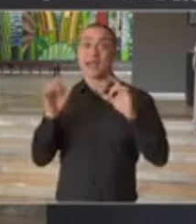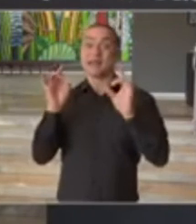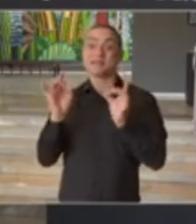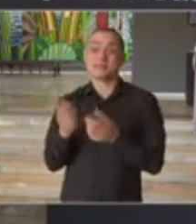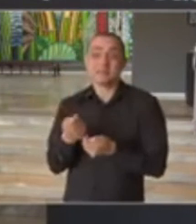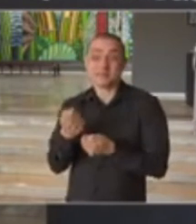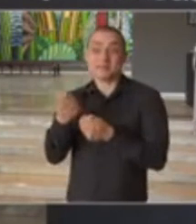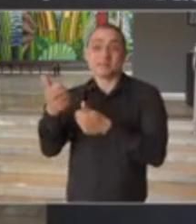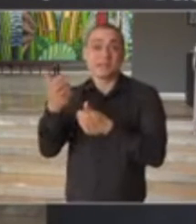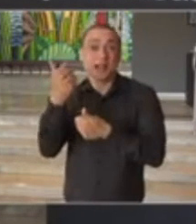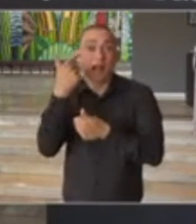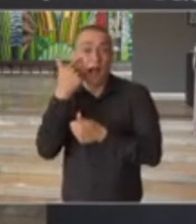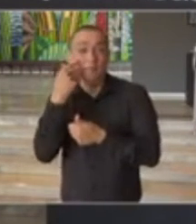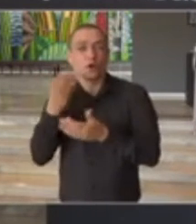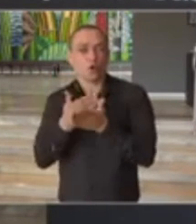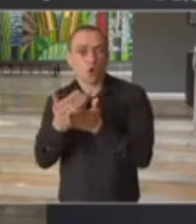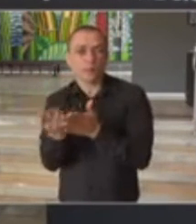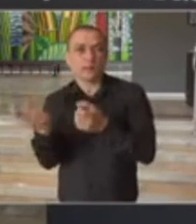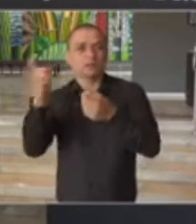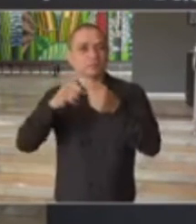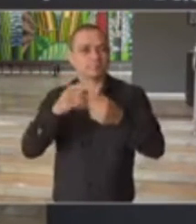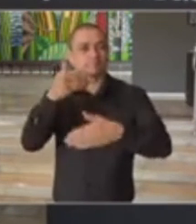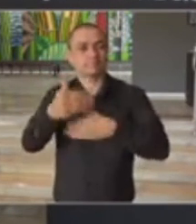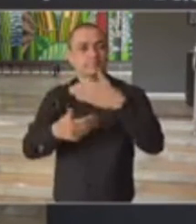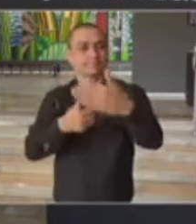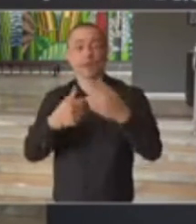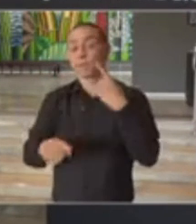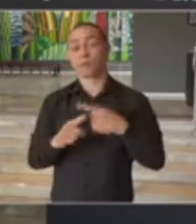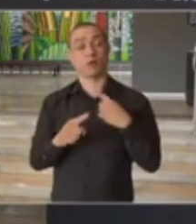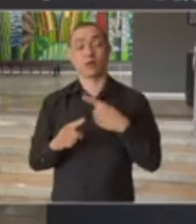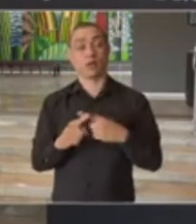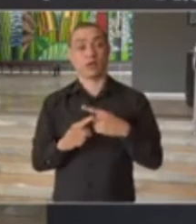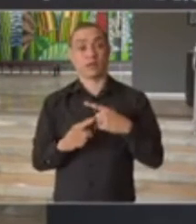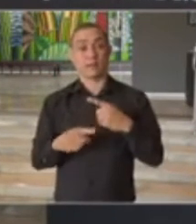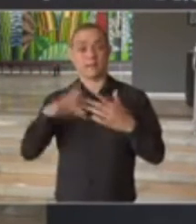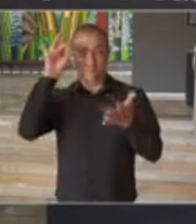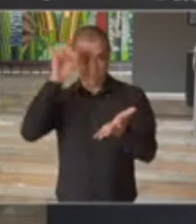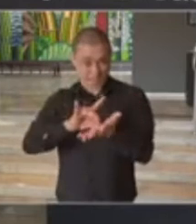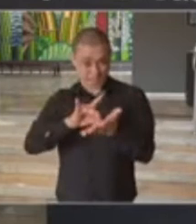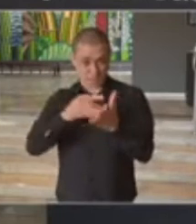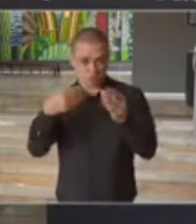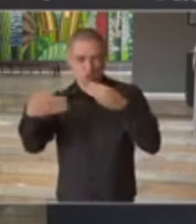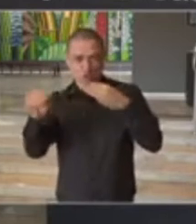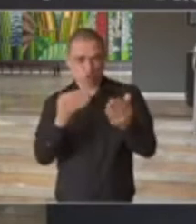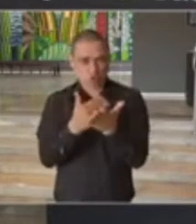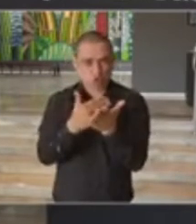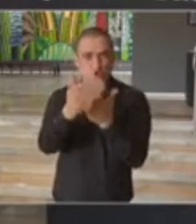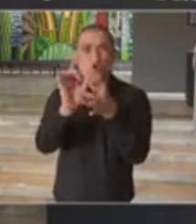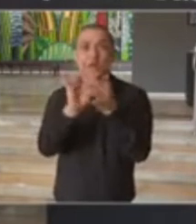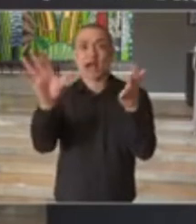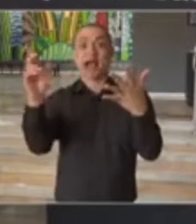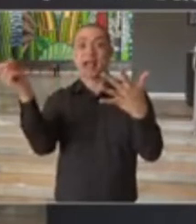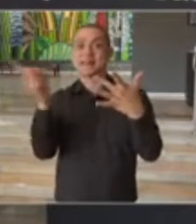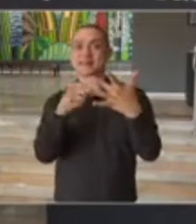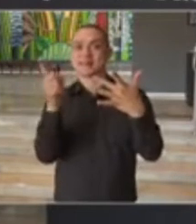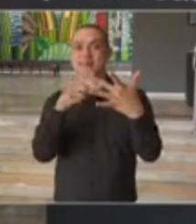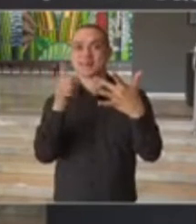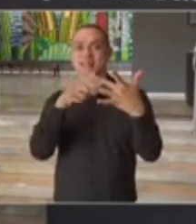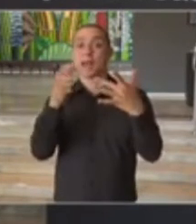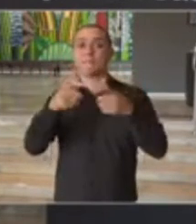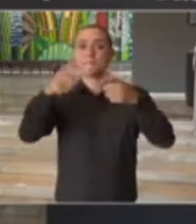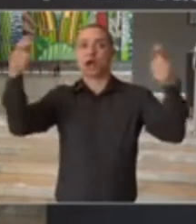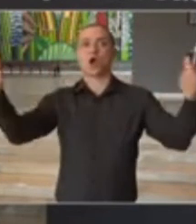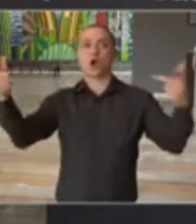para que a gente comece esse retorno gradual agora, porque a flexibilização, de fato, ela acontece de uma forma mais